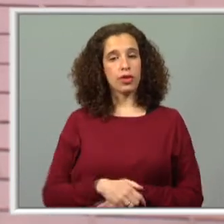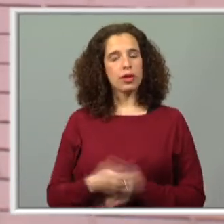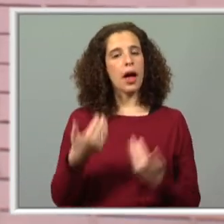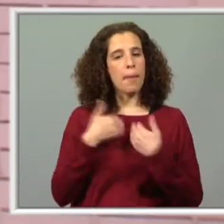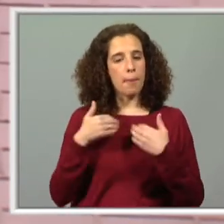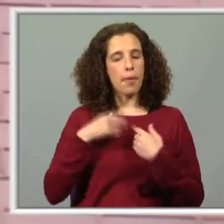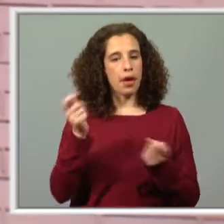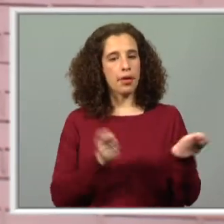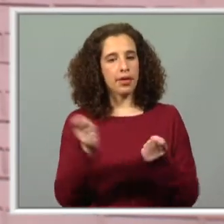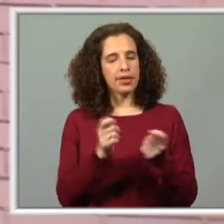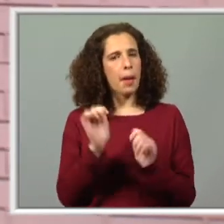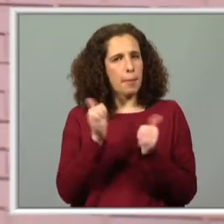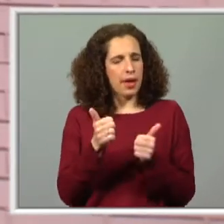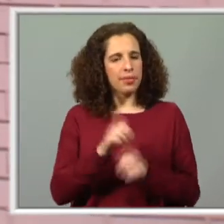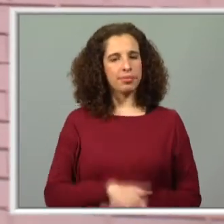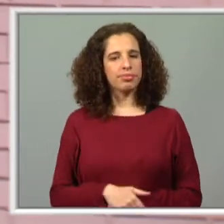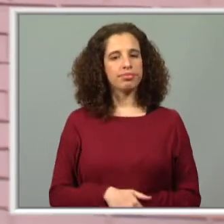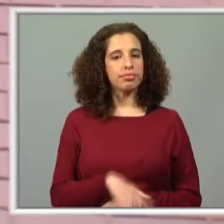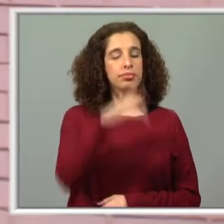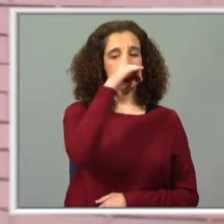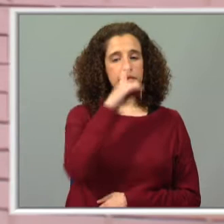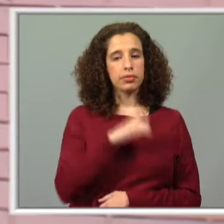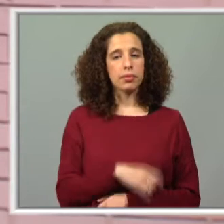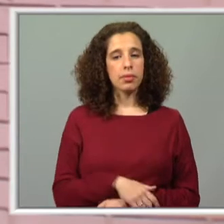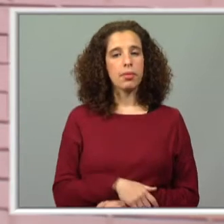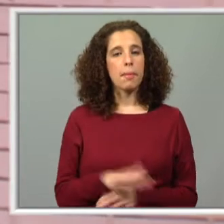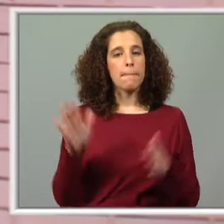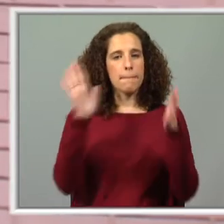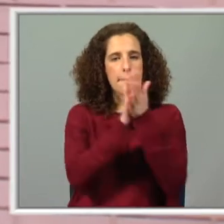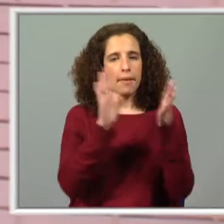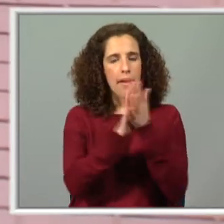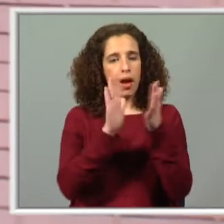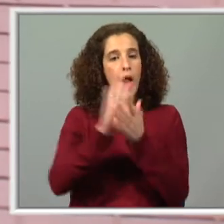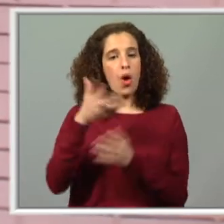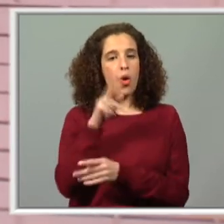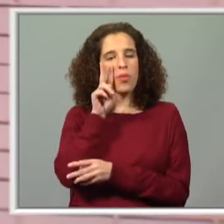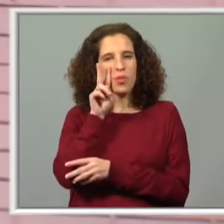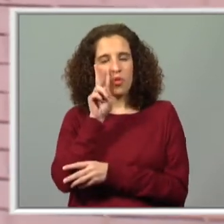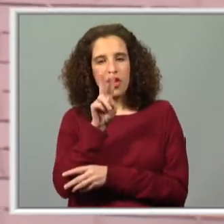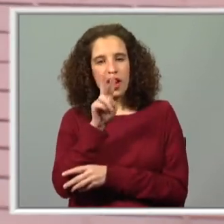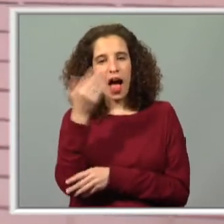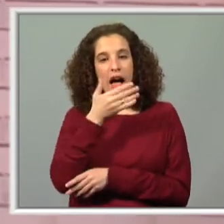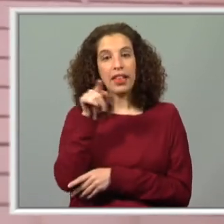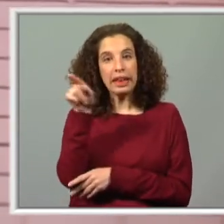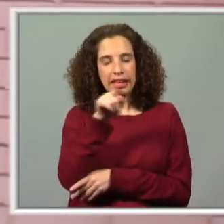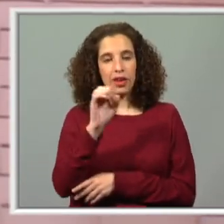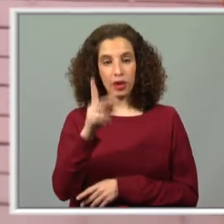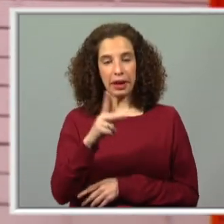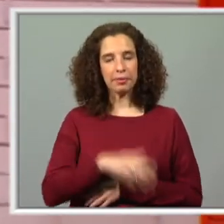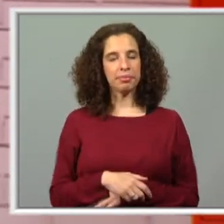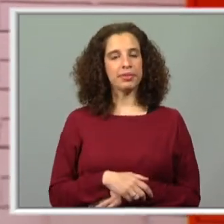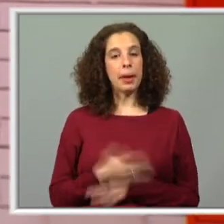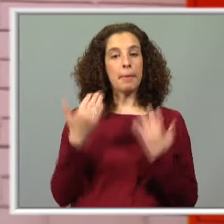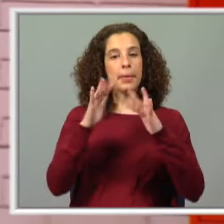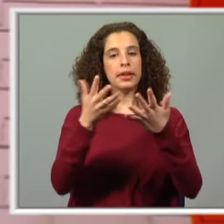ajudaram a organizá-la também, não é? Não se esqueçam. Bater-lhes palmas a próxima vez que assistiram a um bloco deles. Combinado? Pronto.